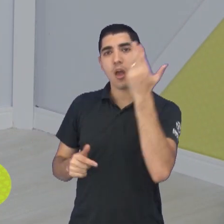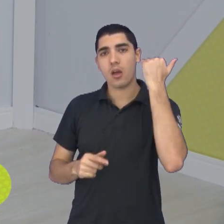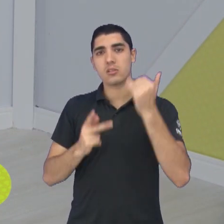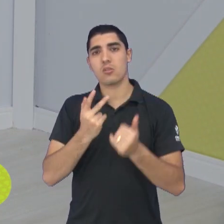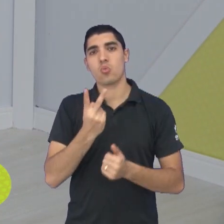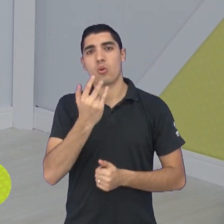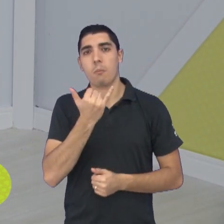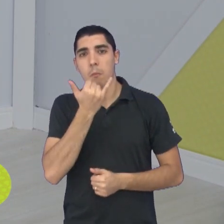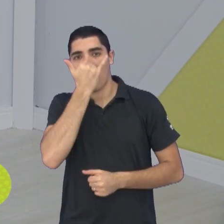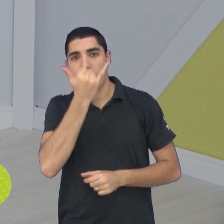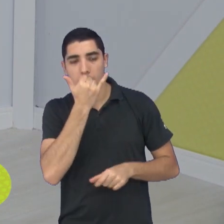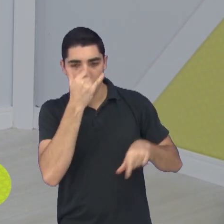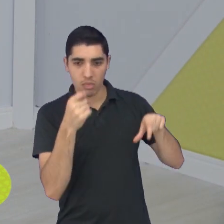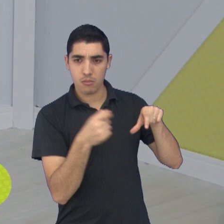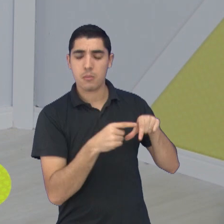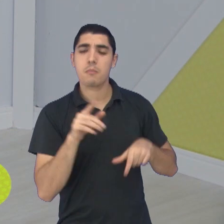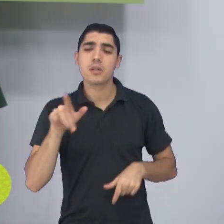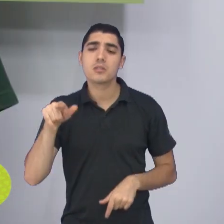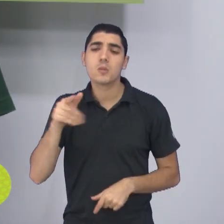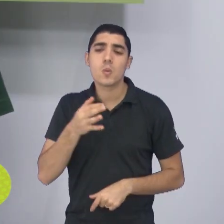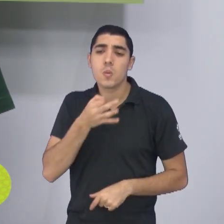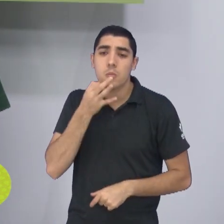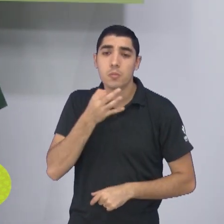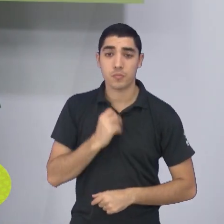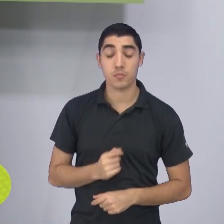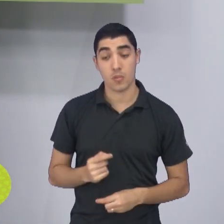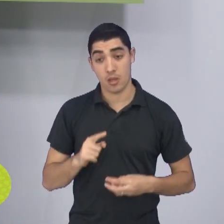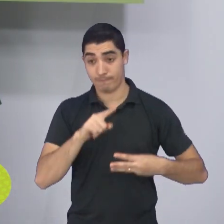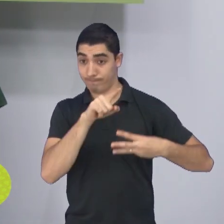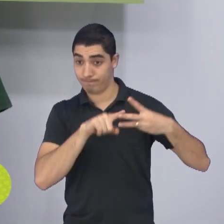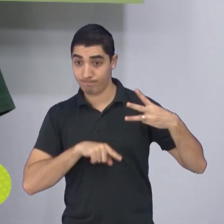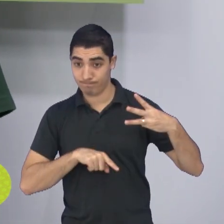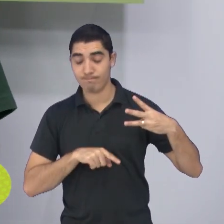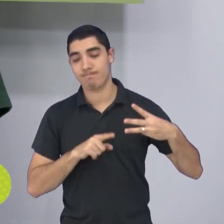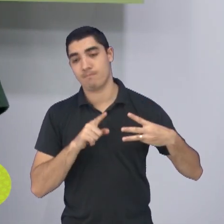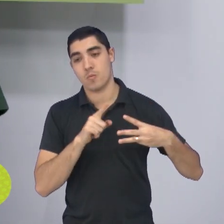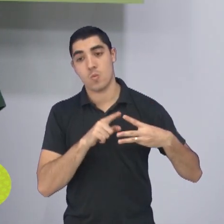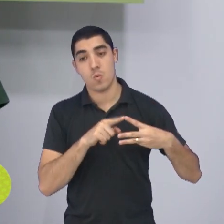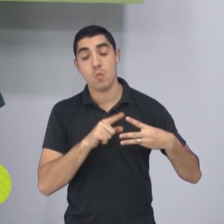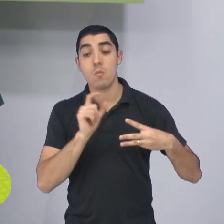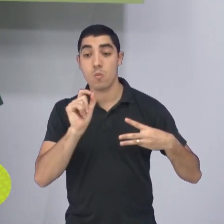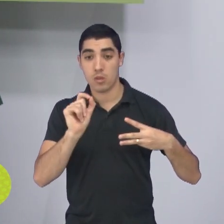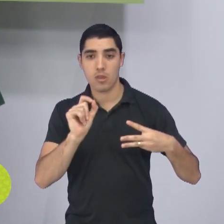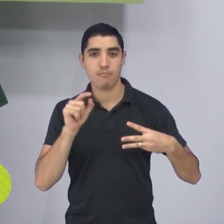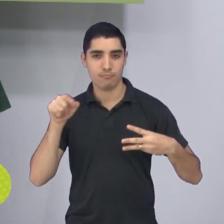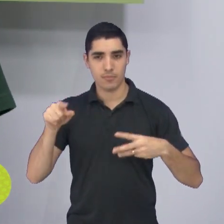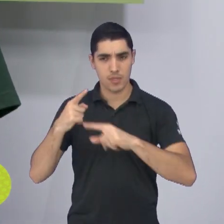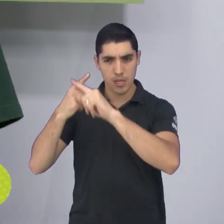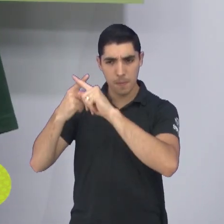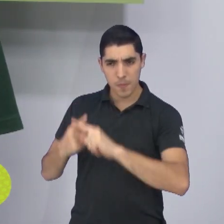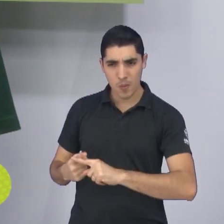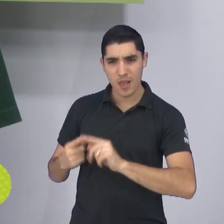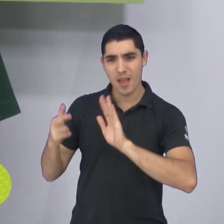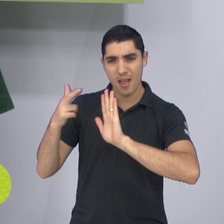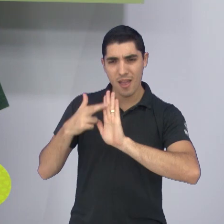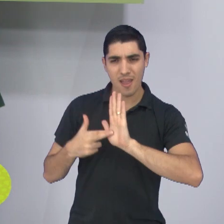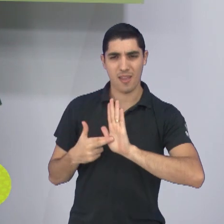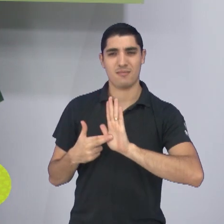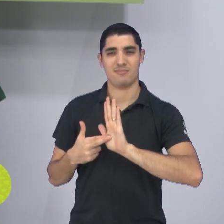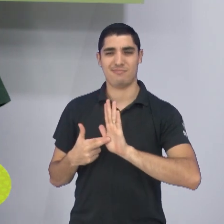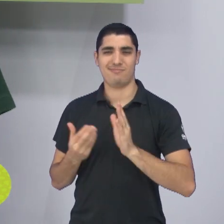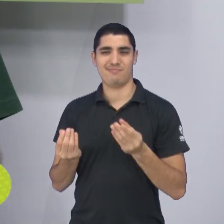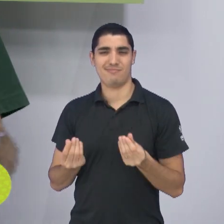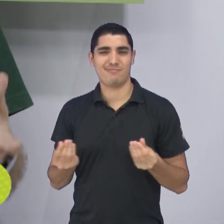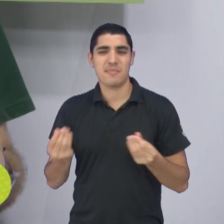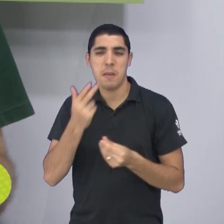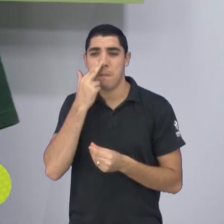relação a tudo que ele falou, o que dá para fazer de apanhado aí, Bruno? Três pontos. Uma, sobre o campeonato, a forma da disputa, soa como desculpa de perdedor.